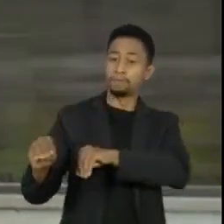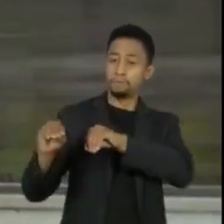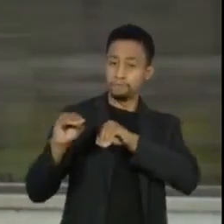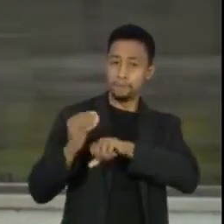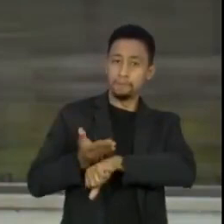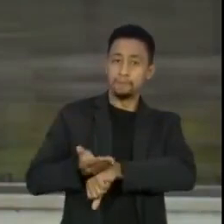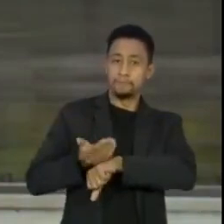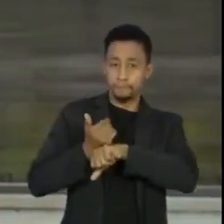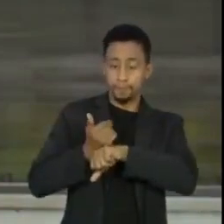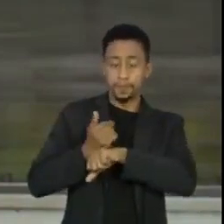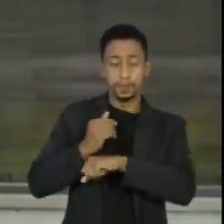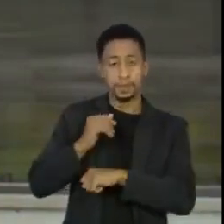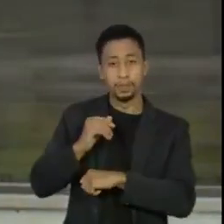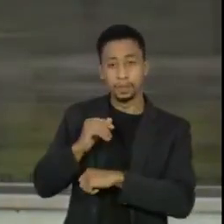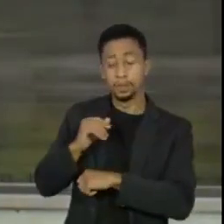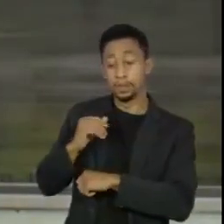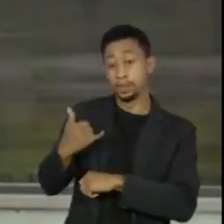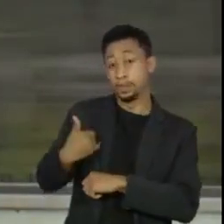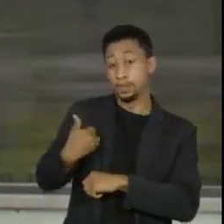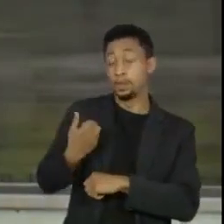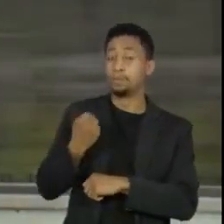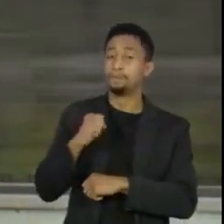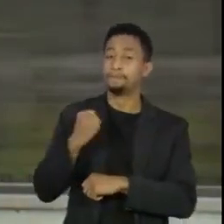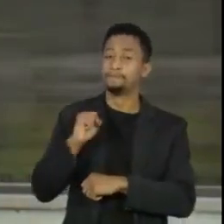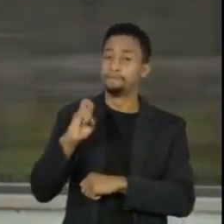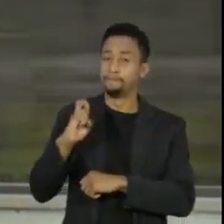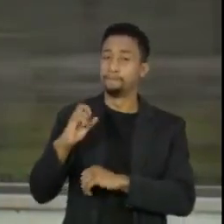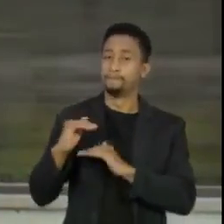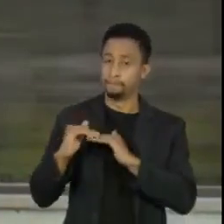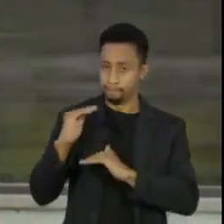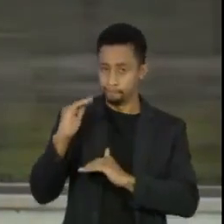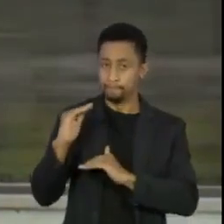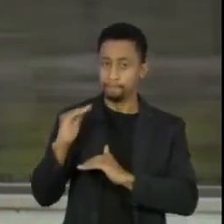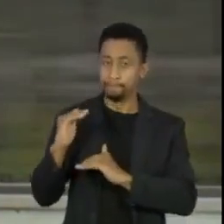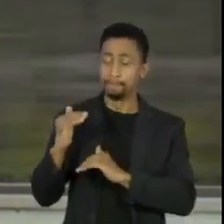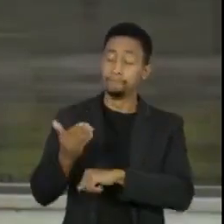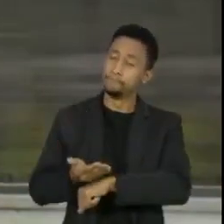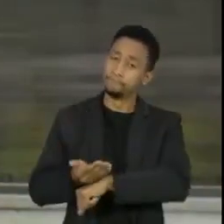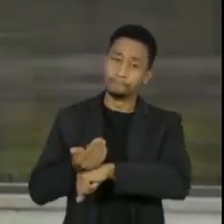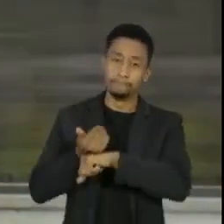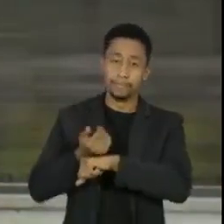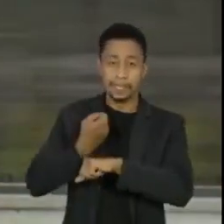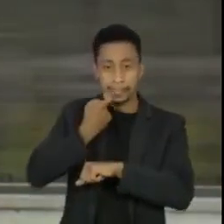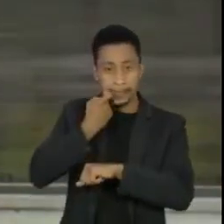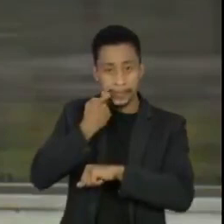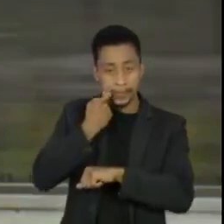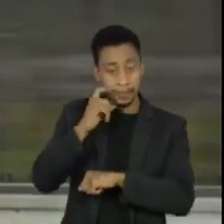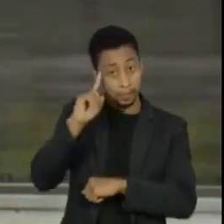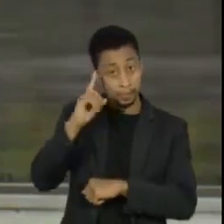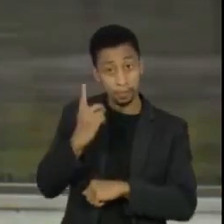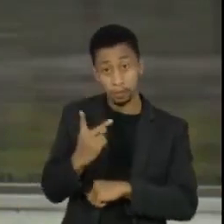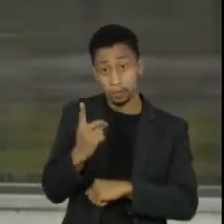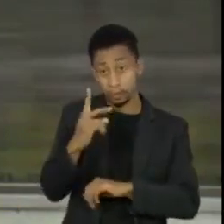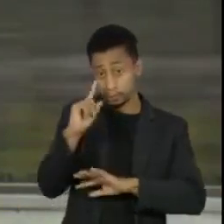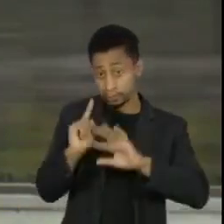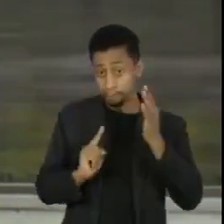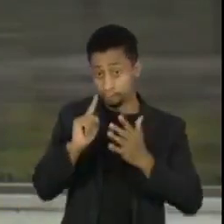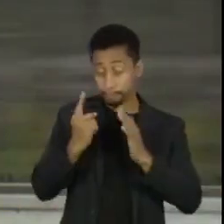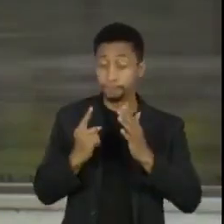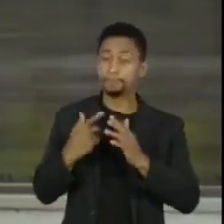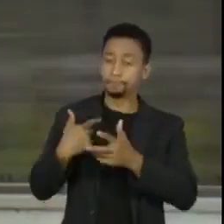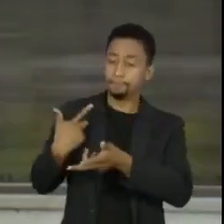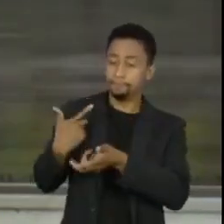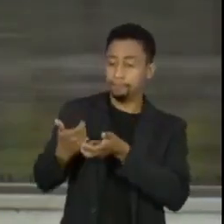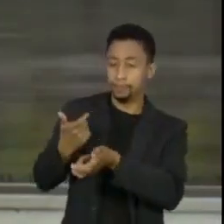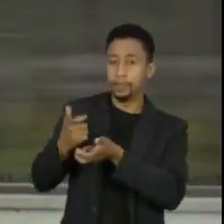vacinação dos idosos com mais de 85 anos foi antecipada para a próxima sexta-feira, 12 de fevereiro,